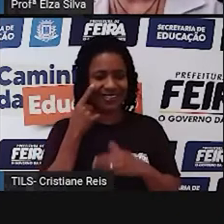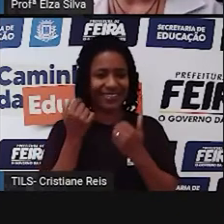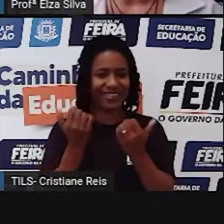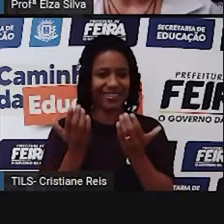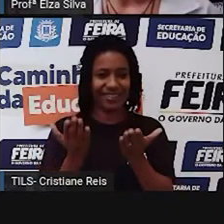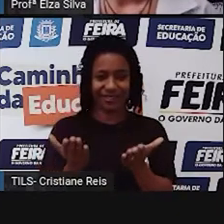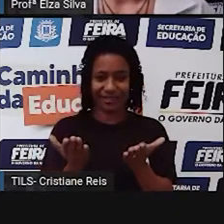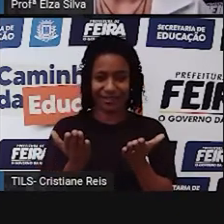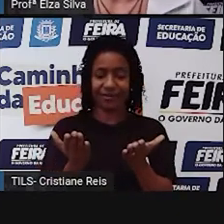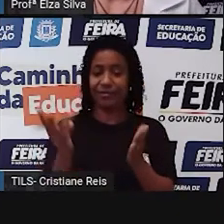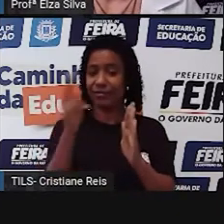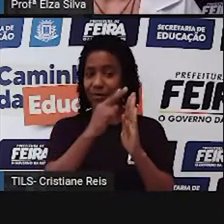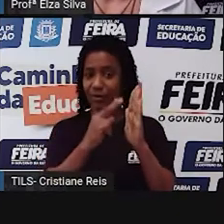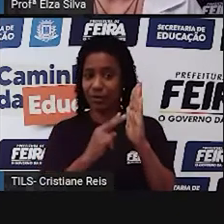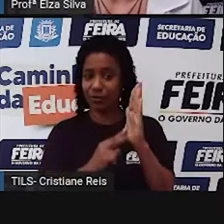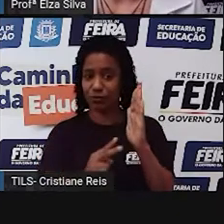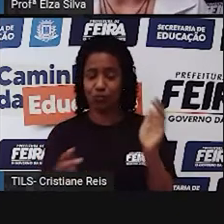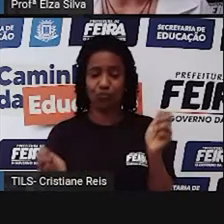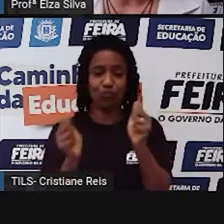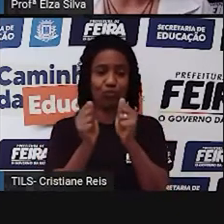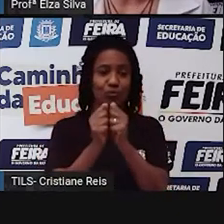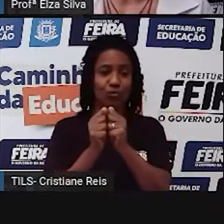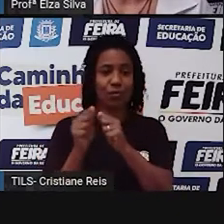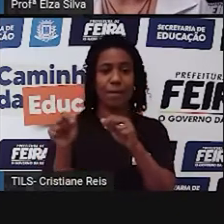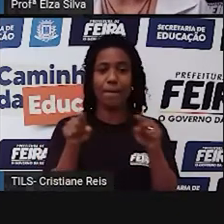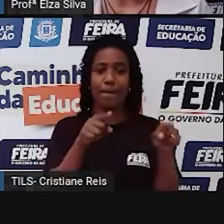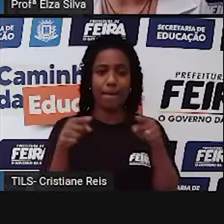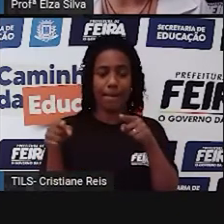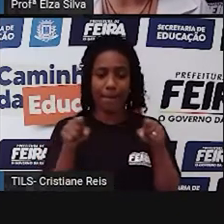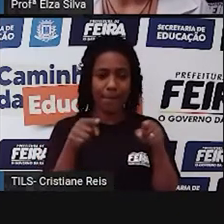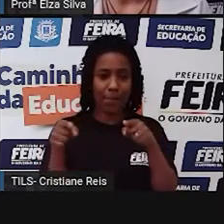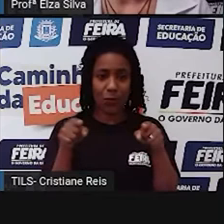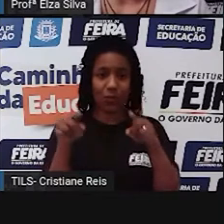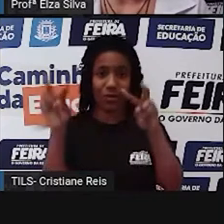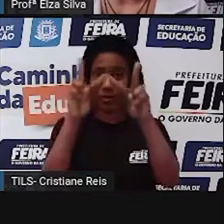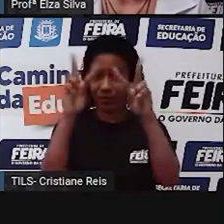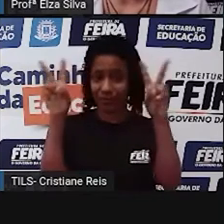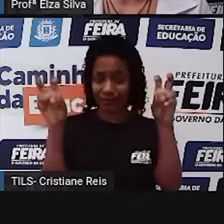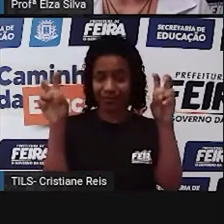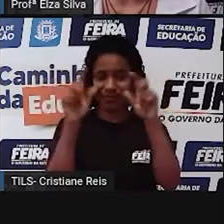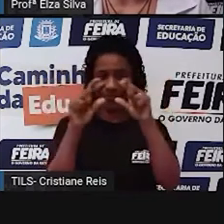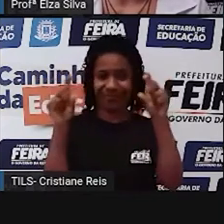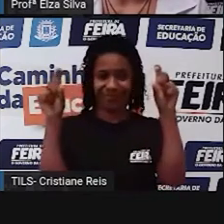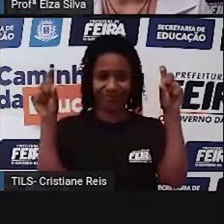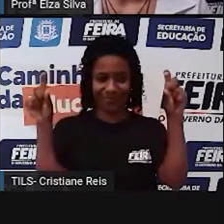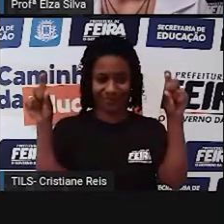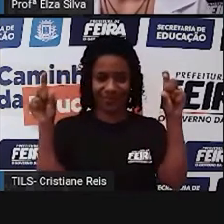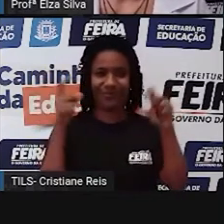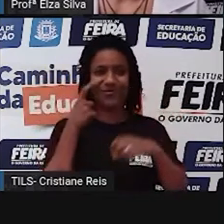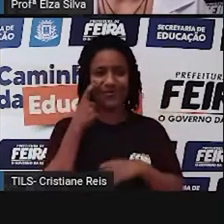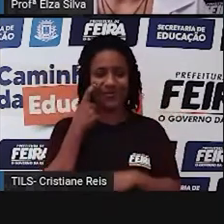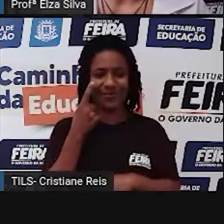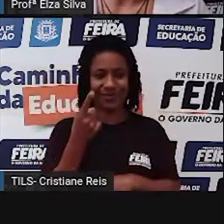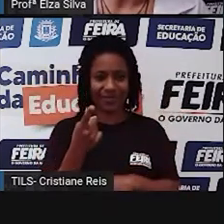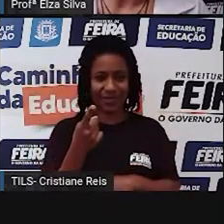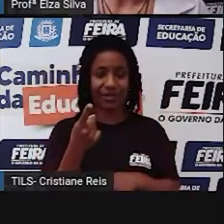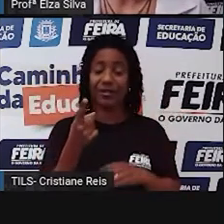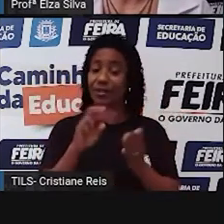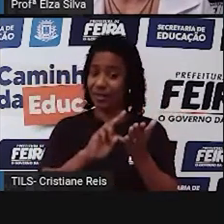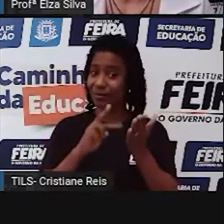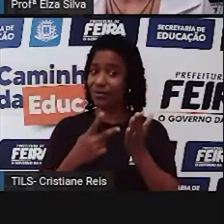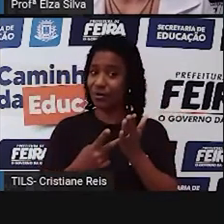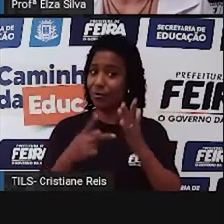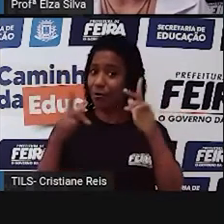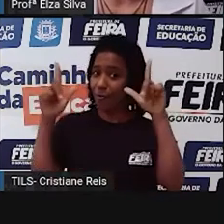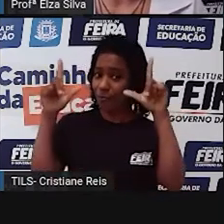juntos comigo este trecho da música Photography by Ed Sheeran. Fotografia